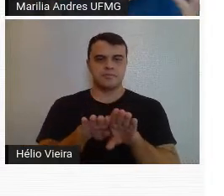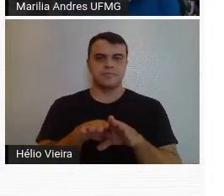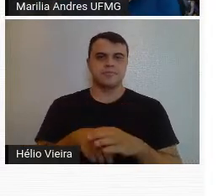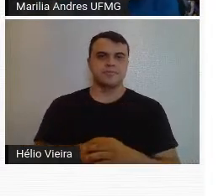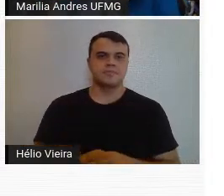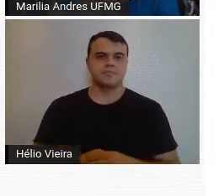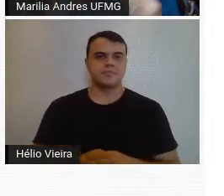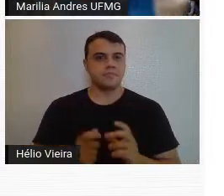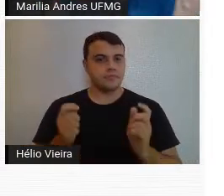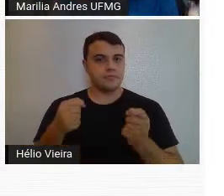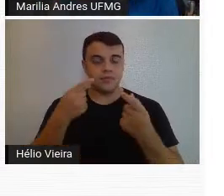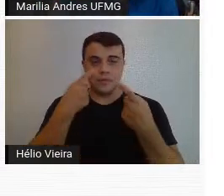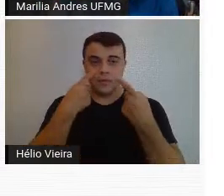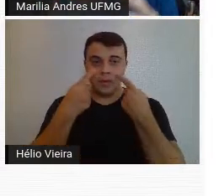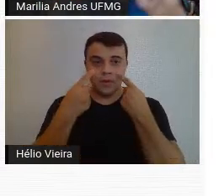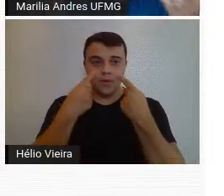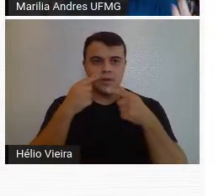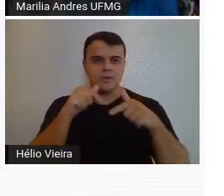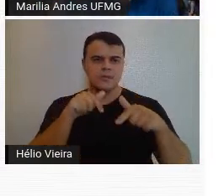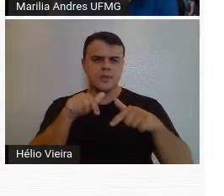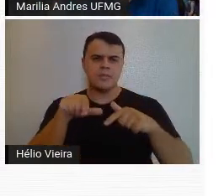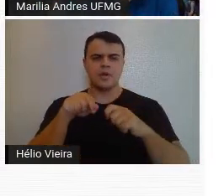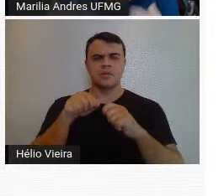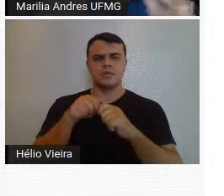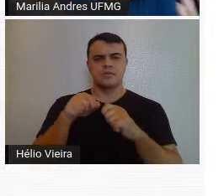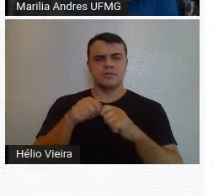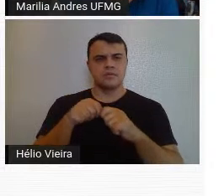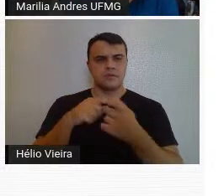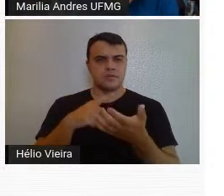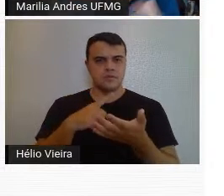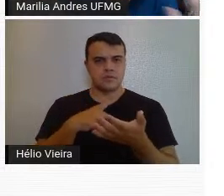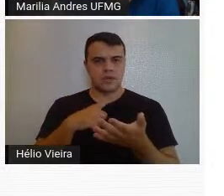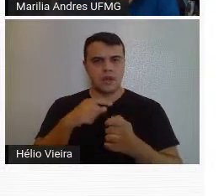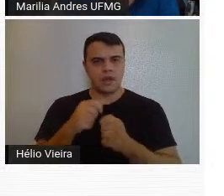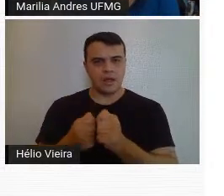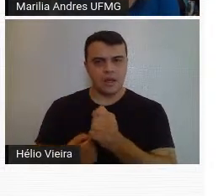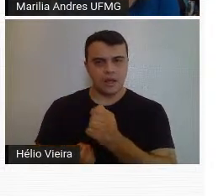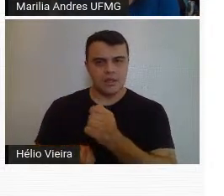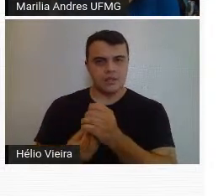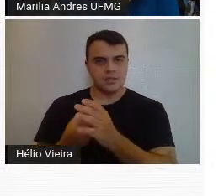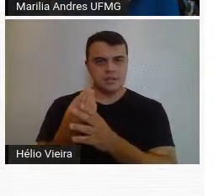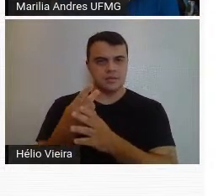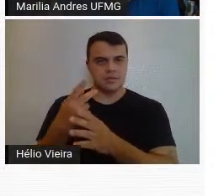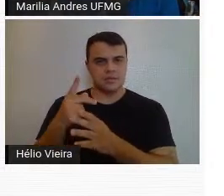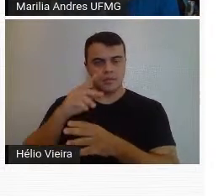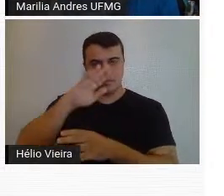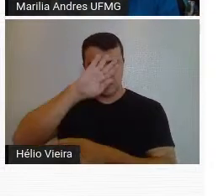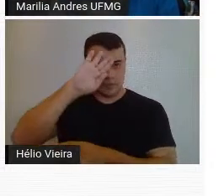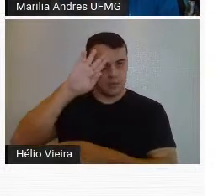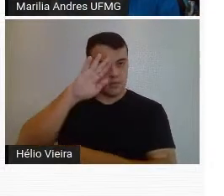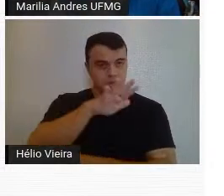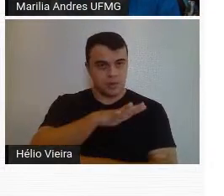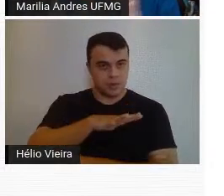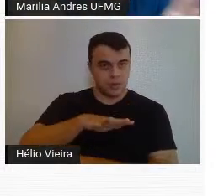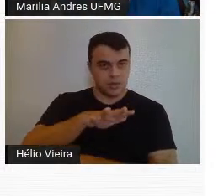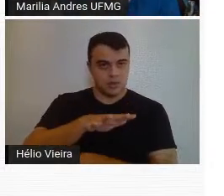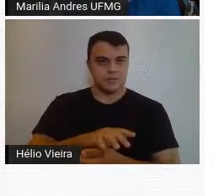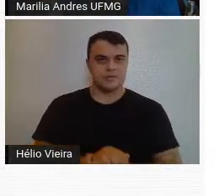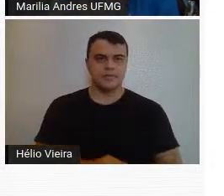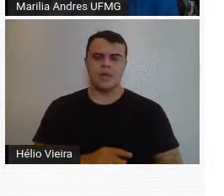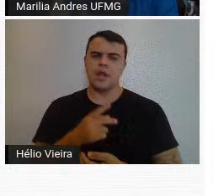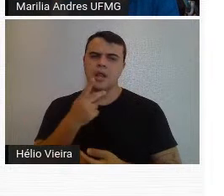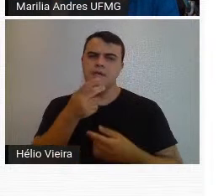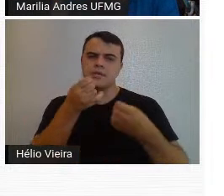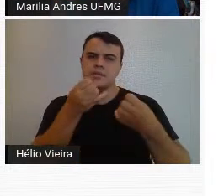para ver também o trabalho que ele estava fazendo na construção desse complexo da Pampulha, e ele